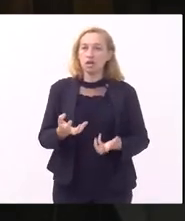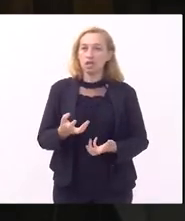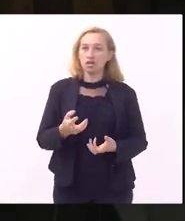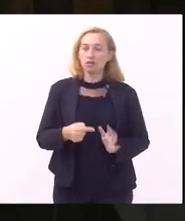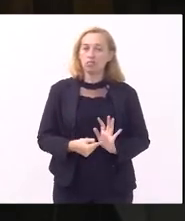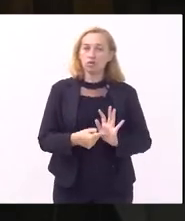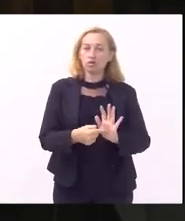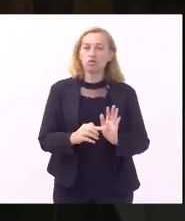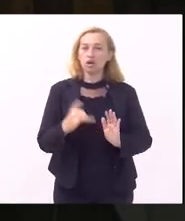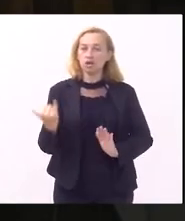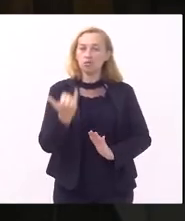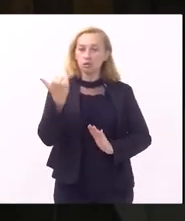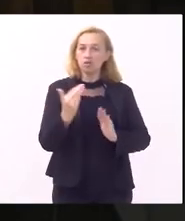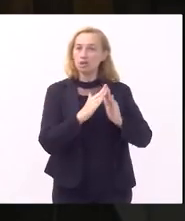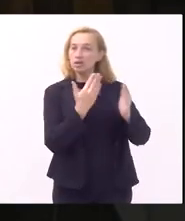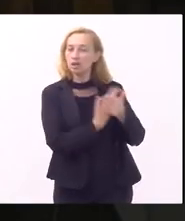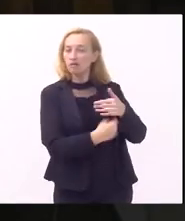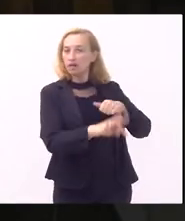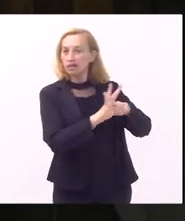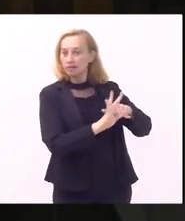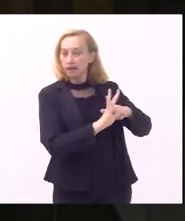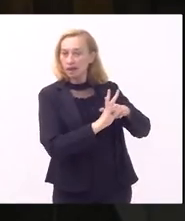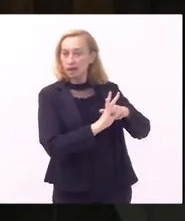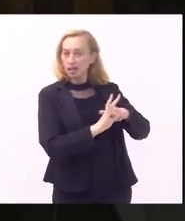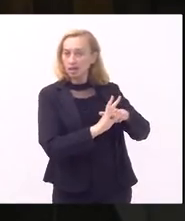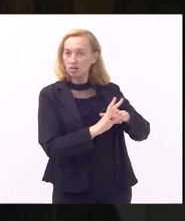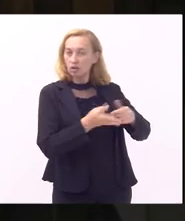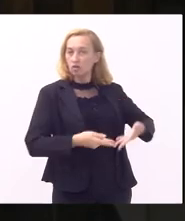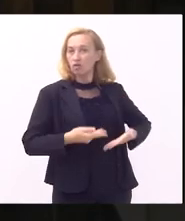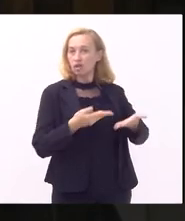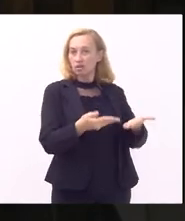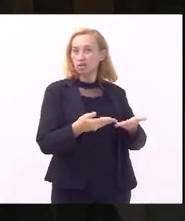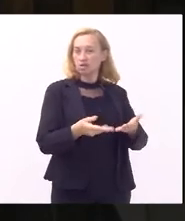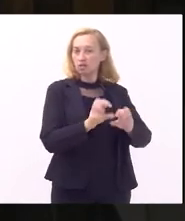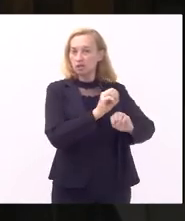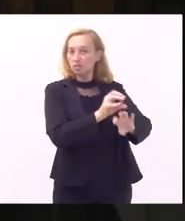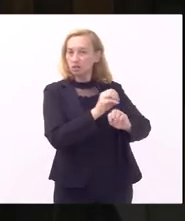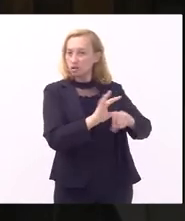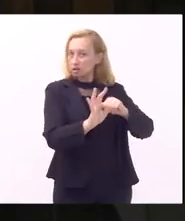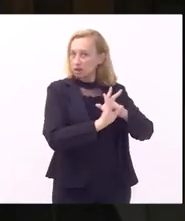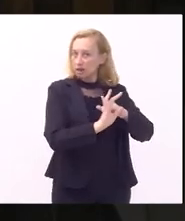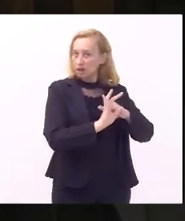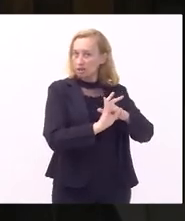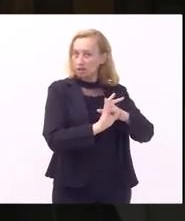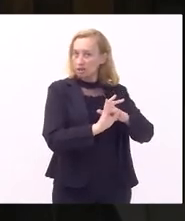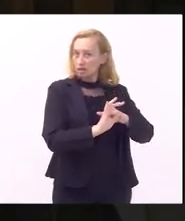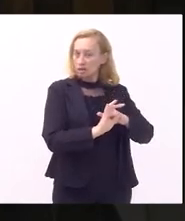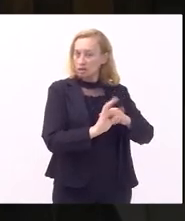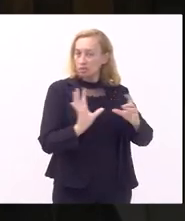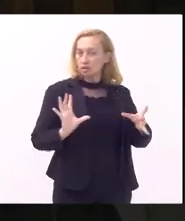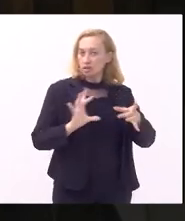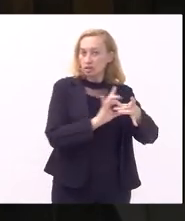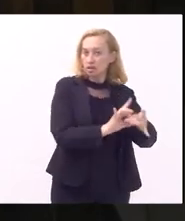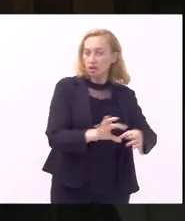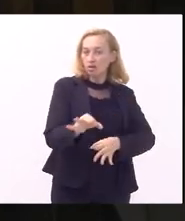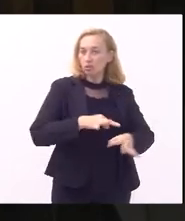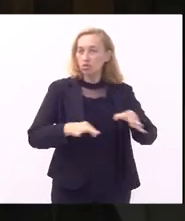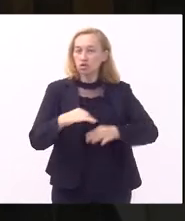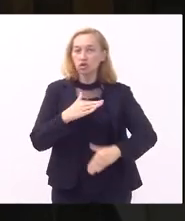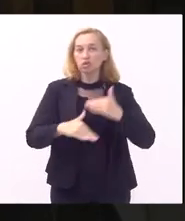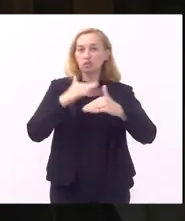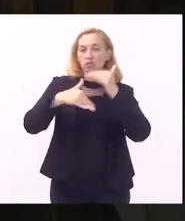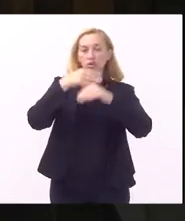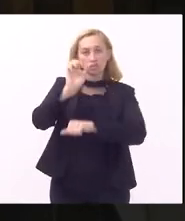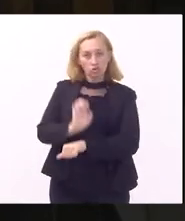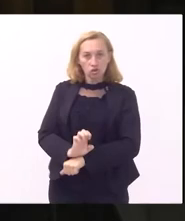a uma rede com a importância da Faietec para oferecer educação técnica para se associar um projeto de desenvolvimento do